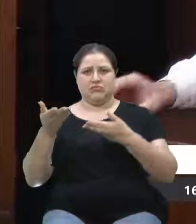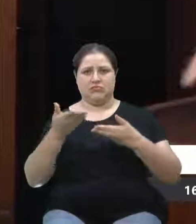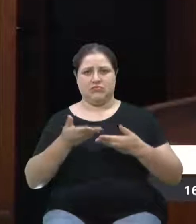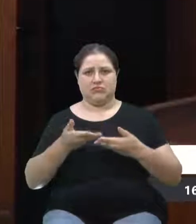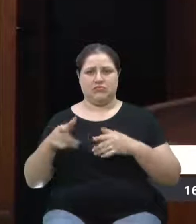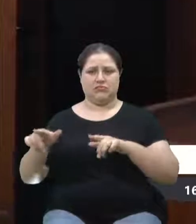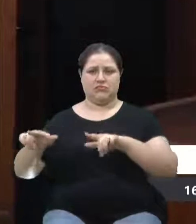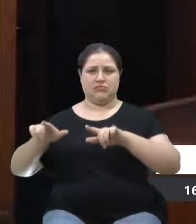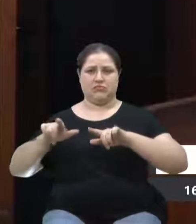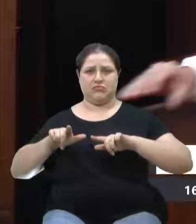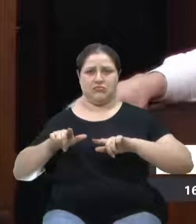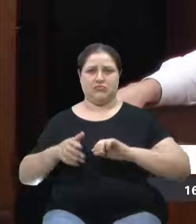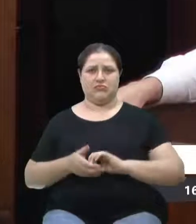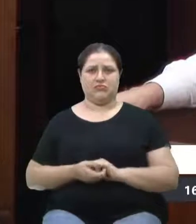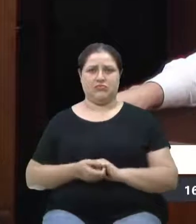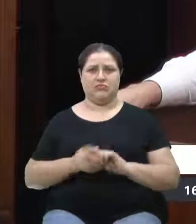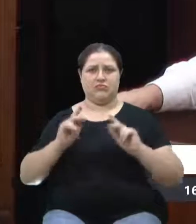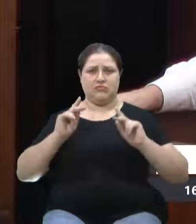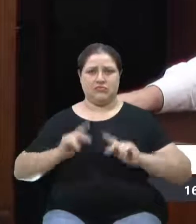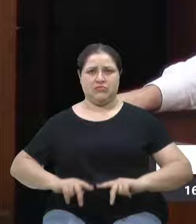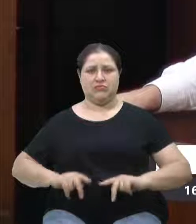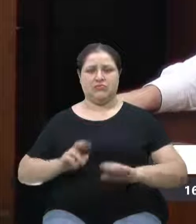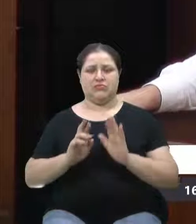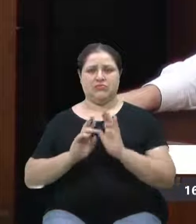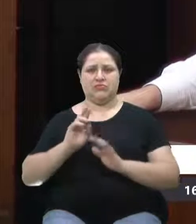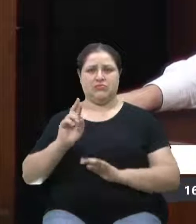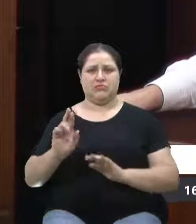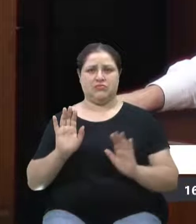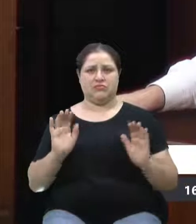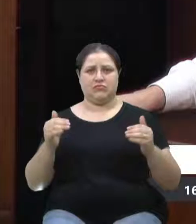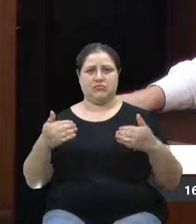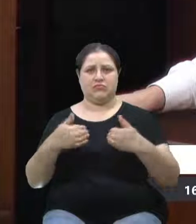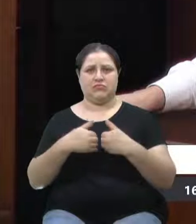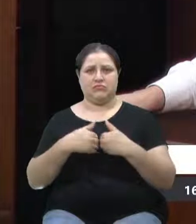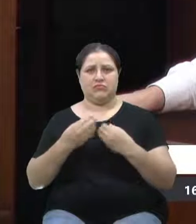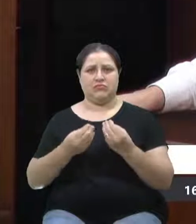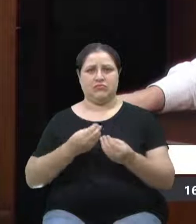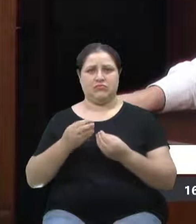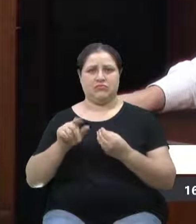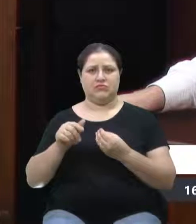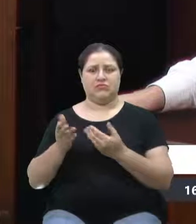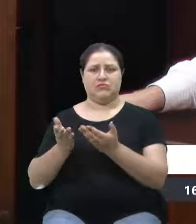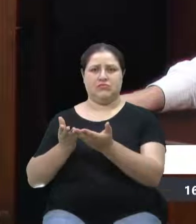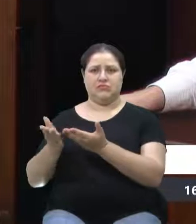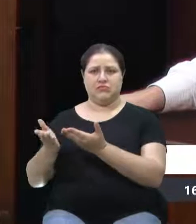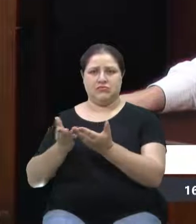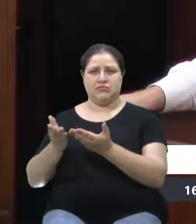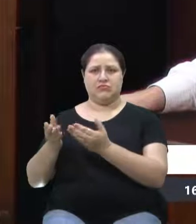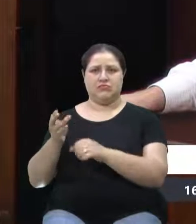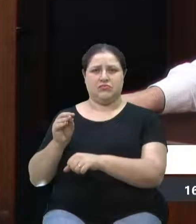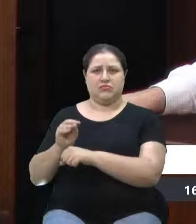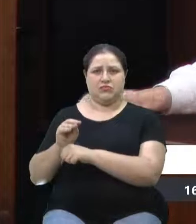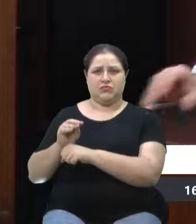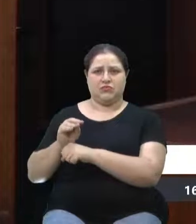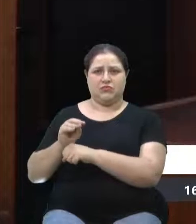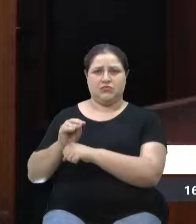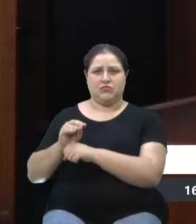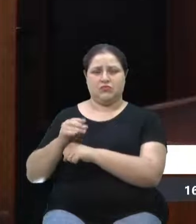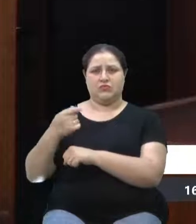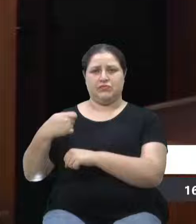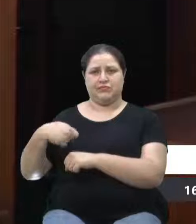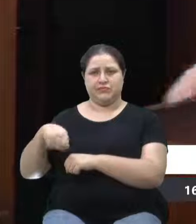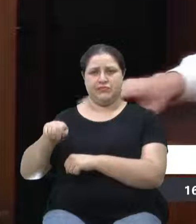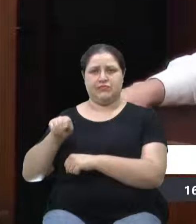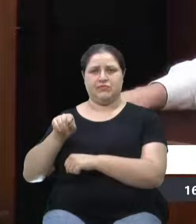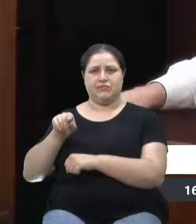O pessoal representando os autistas também. Como será o procedimento, o cuidado, que teremos que ter,